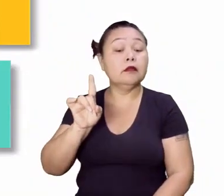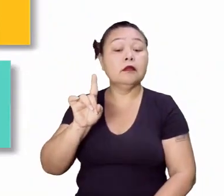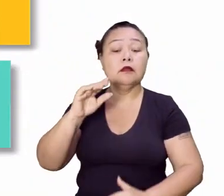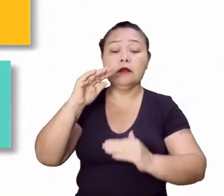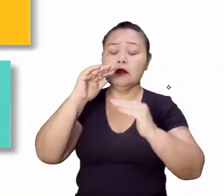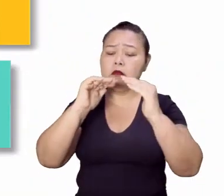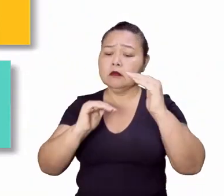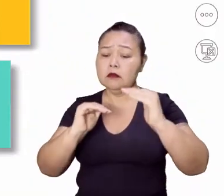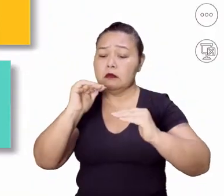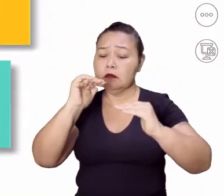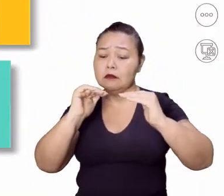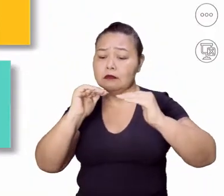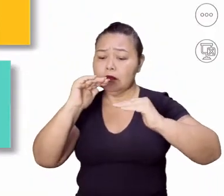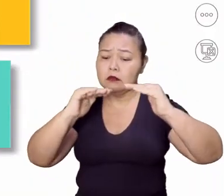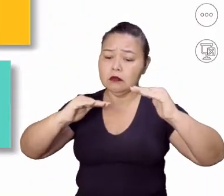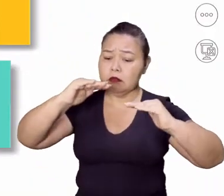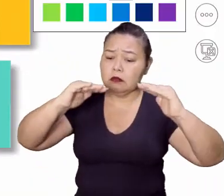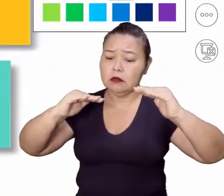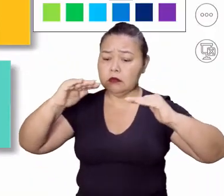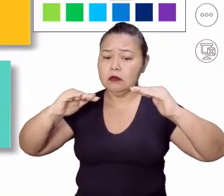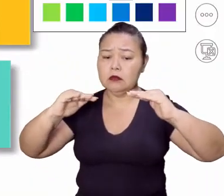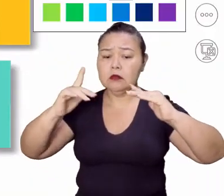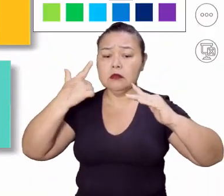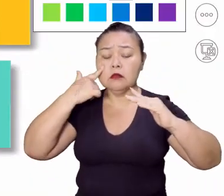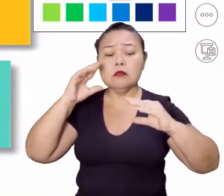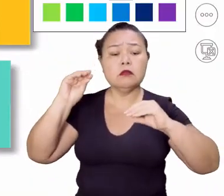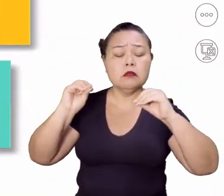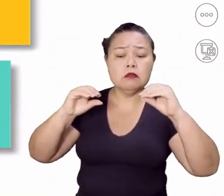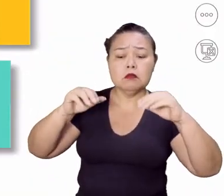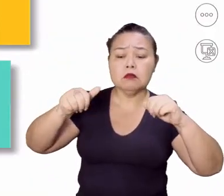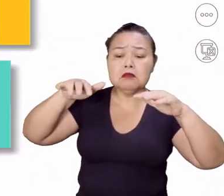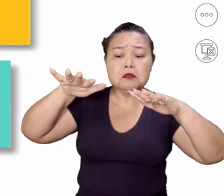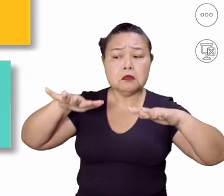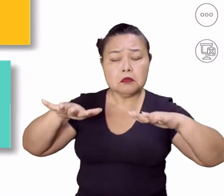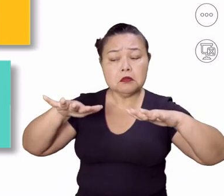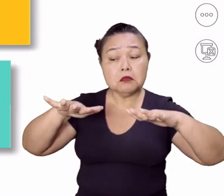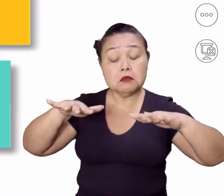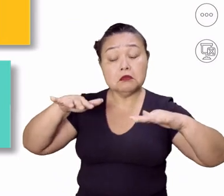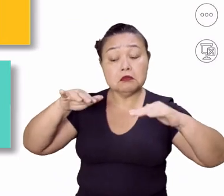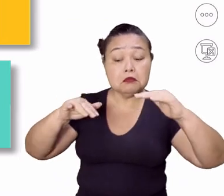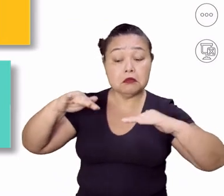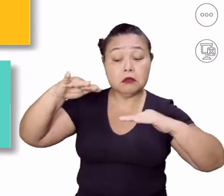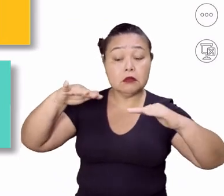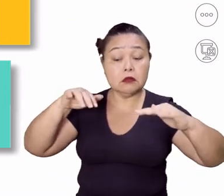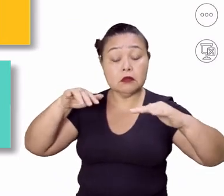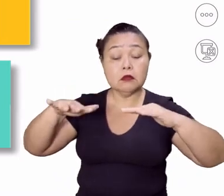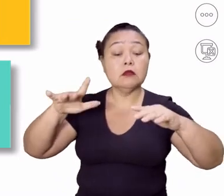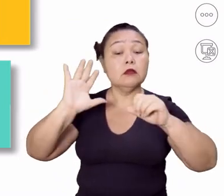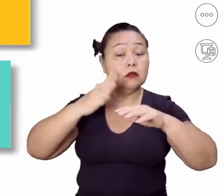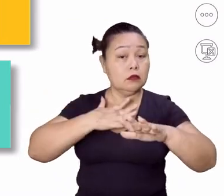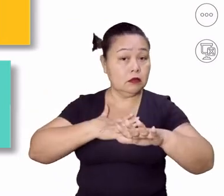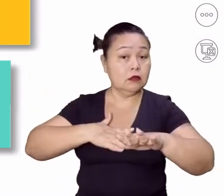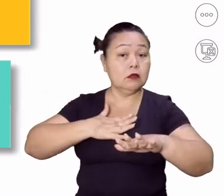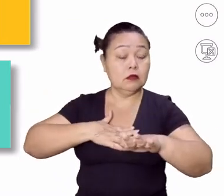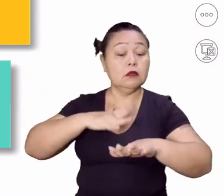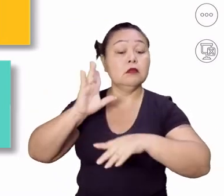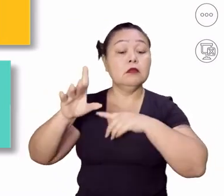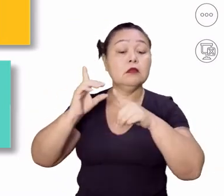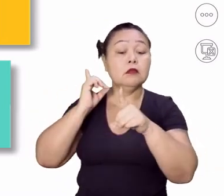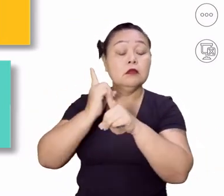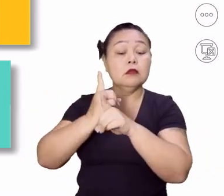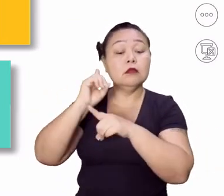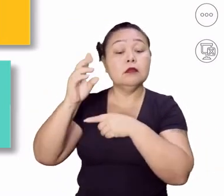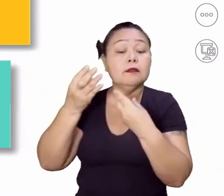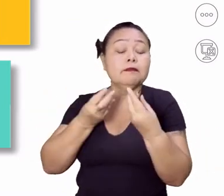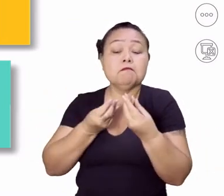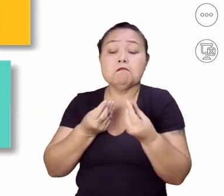desestabilização dos estáveis. O que será que é isso, hein, professora? Bom, calma que a gente vai descobrir, né? Nós